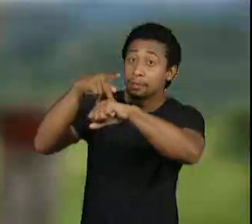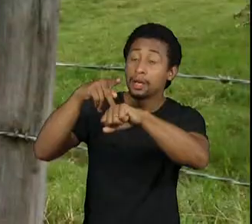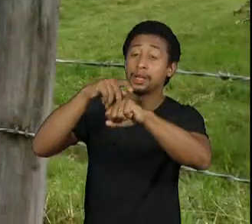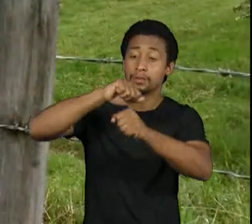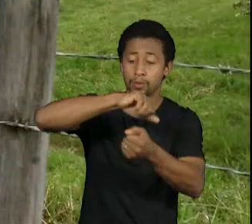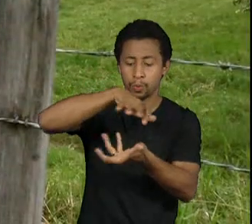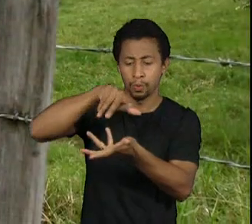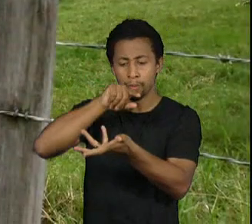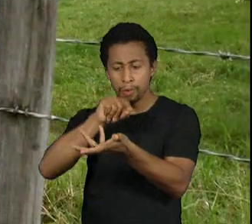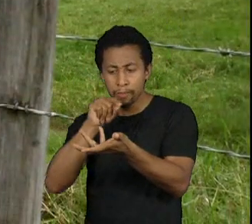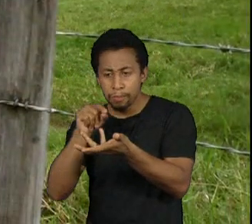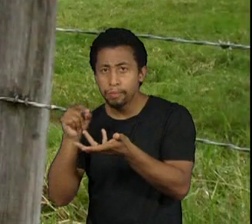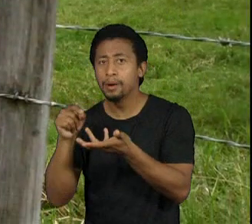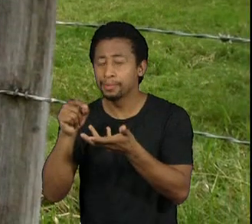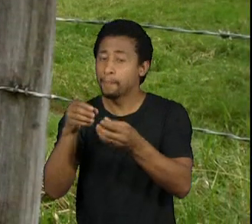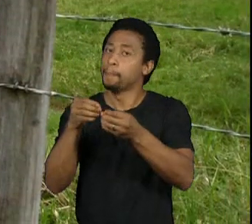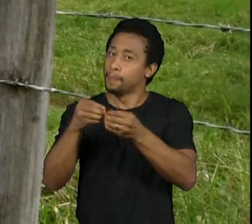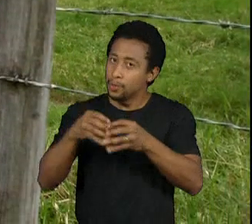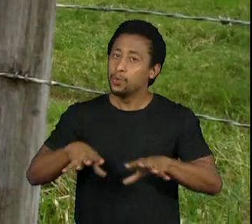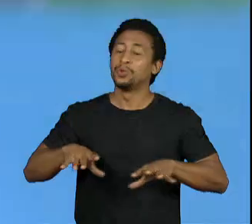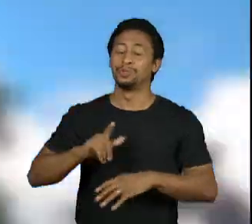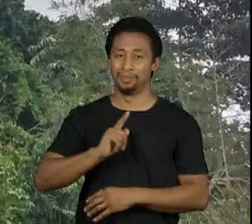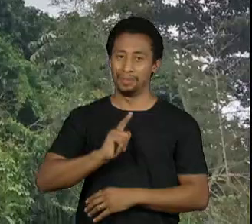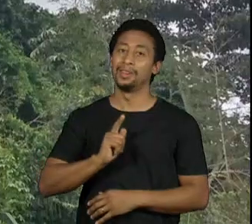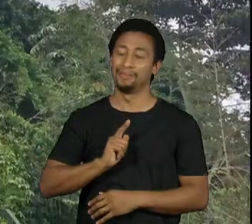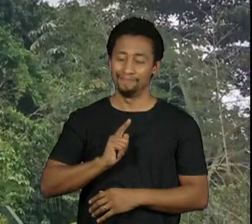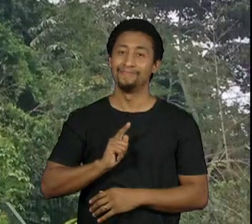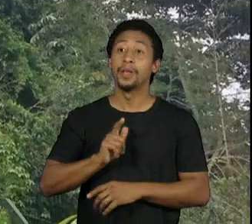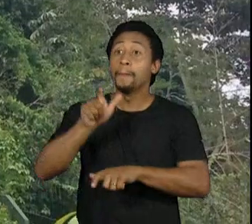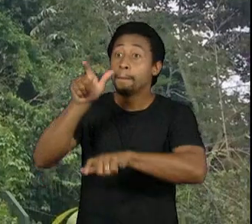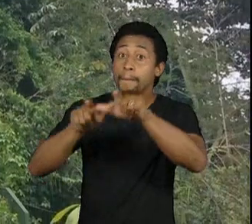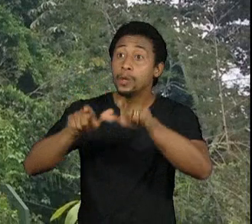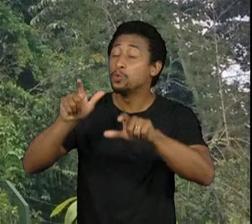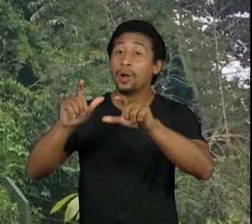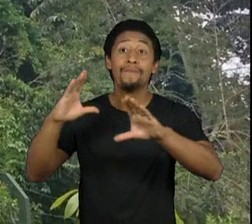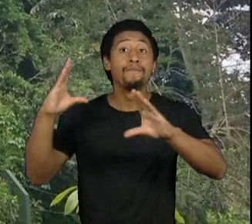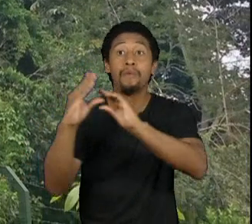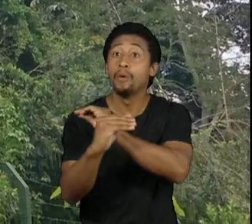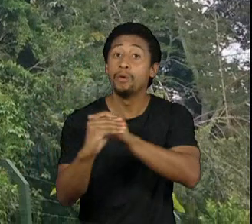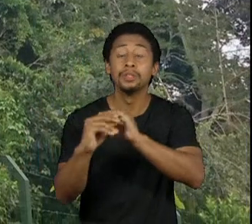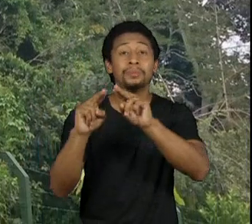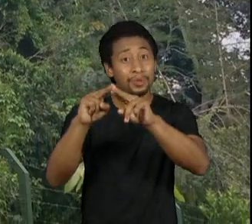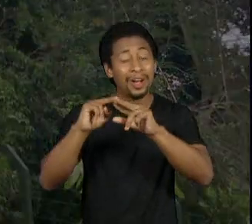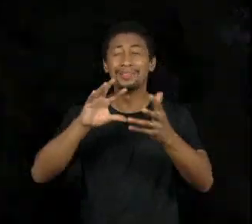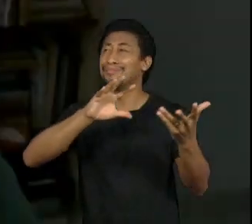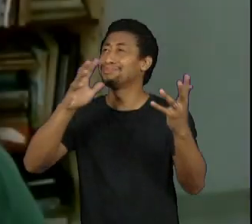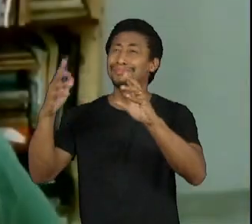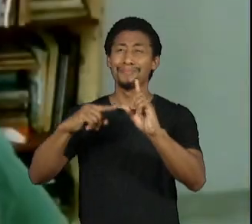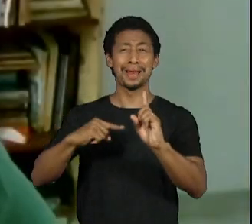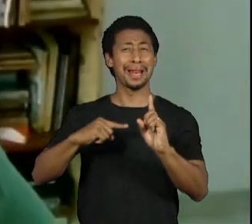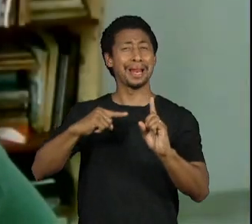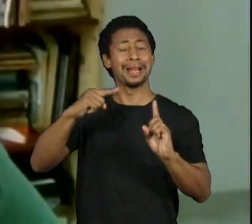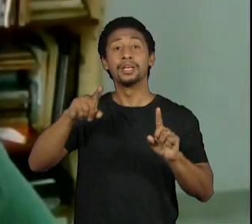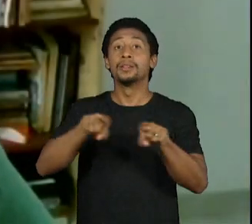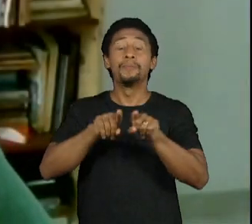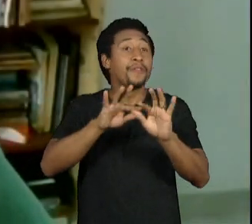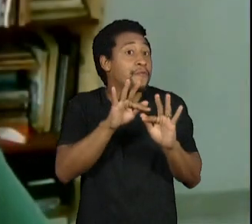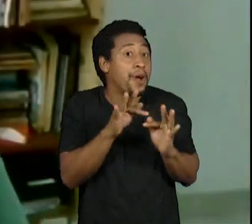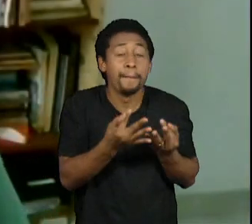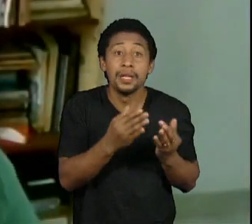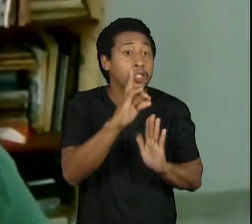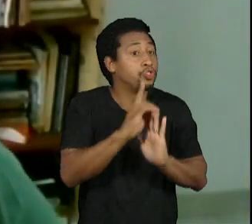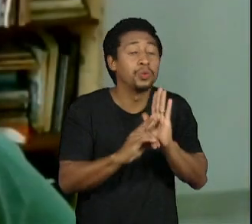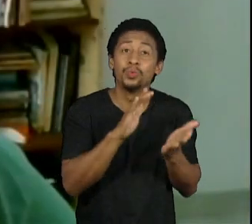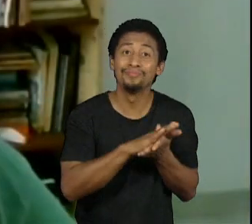mundo estão sendo afetados. Há refugiados do clima, há famílias com os direitos básicos sendo violados.